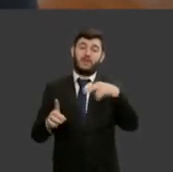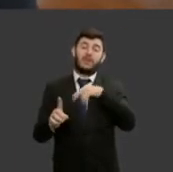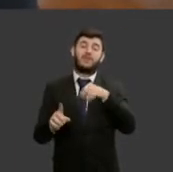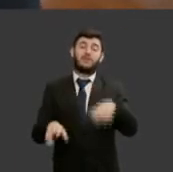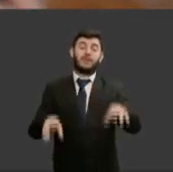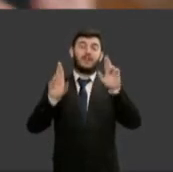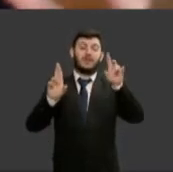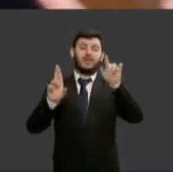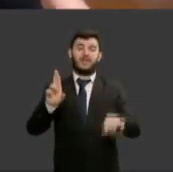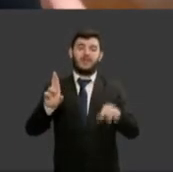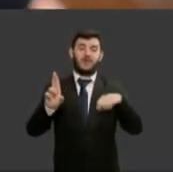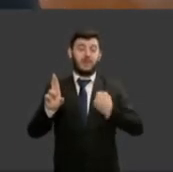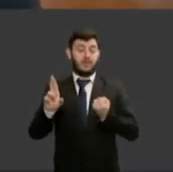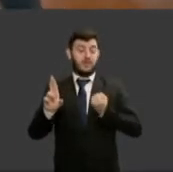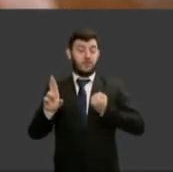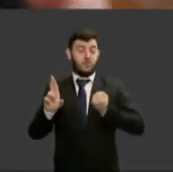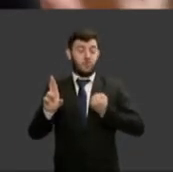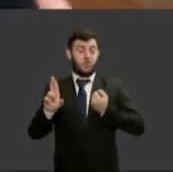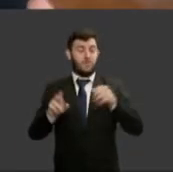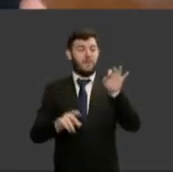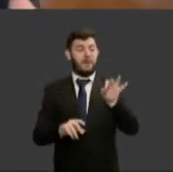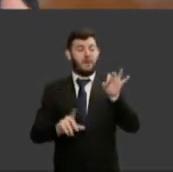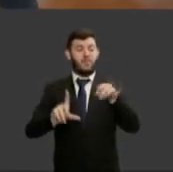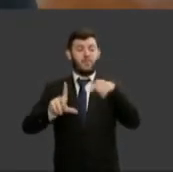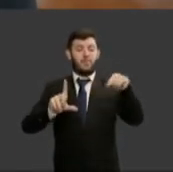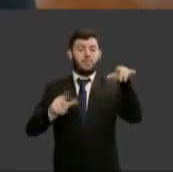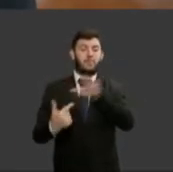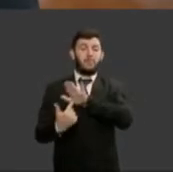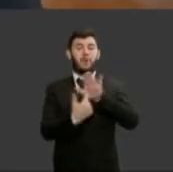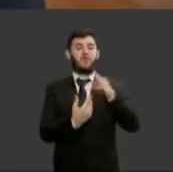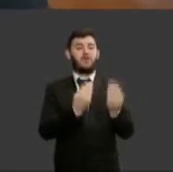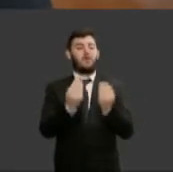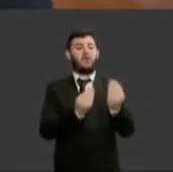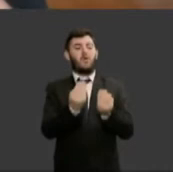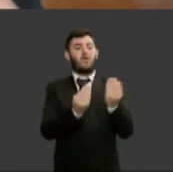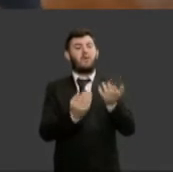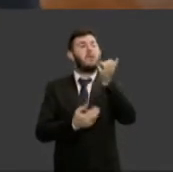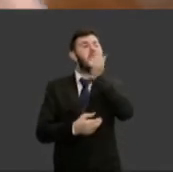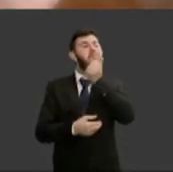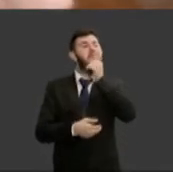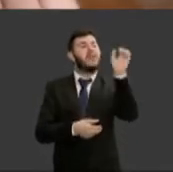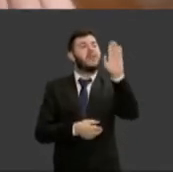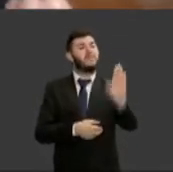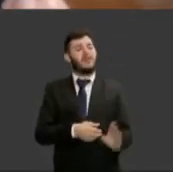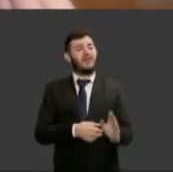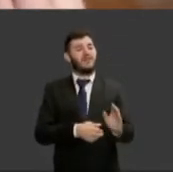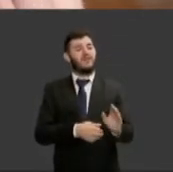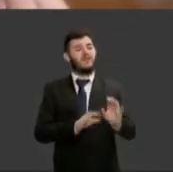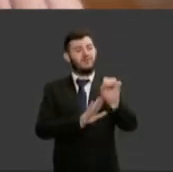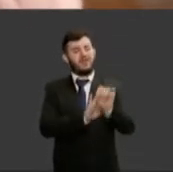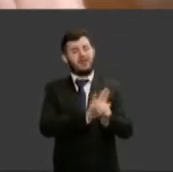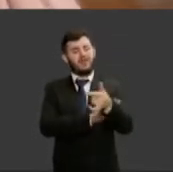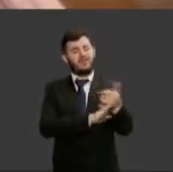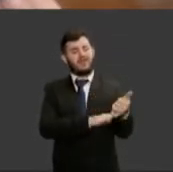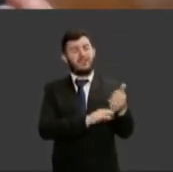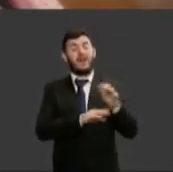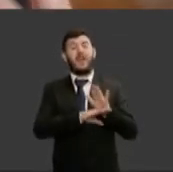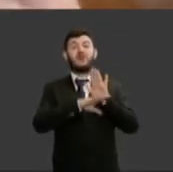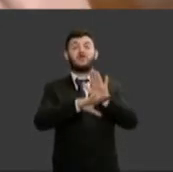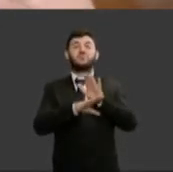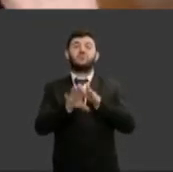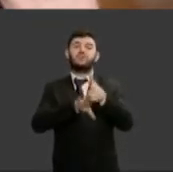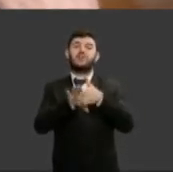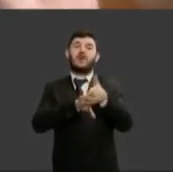da condição da mulher brasileira em pleno século XXI cause uma conscientização de toda a sociedade